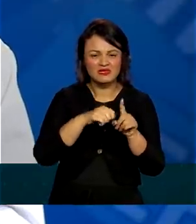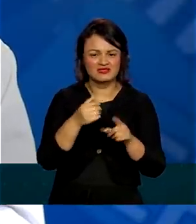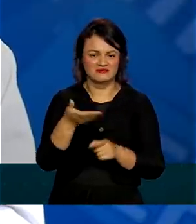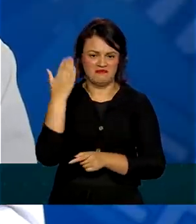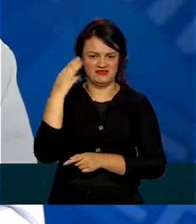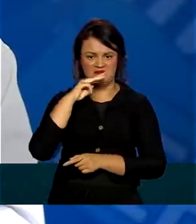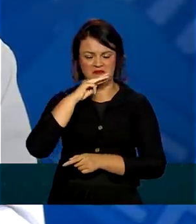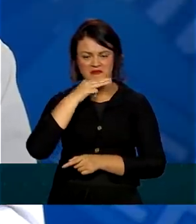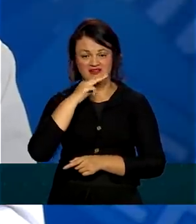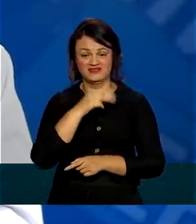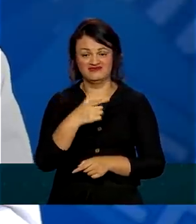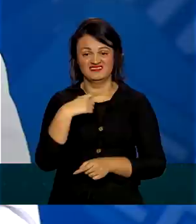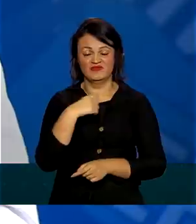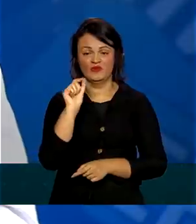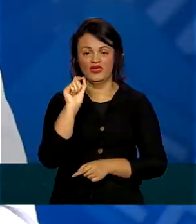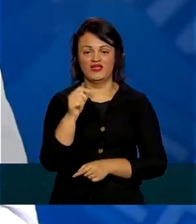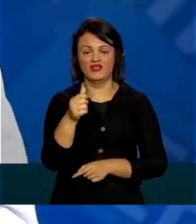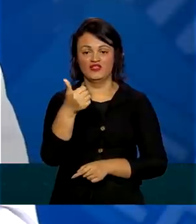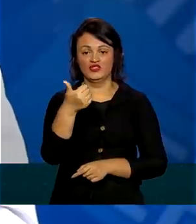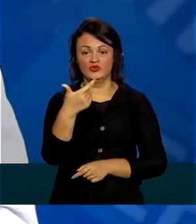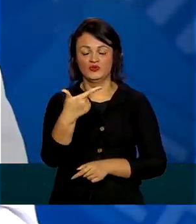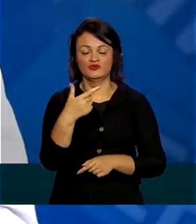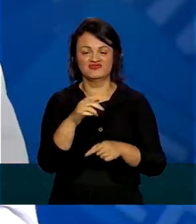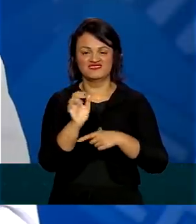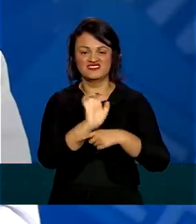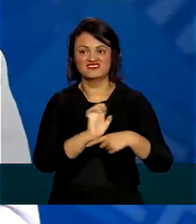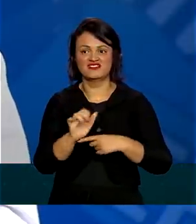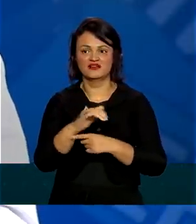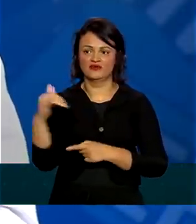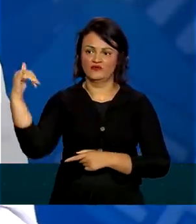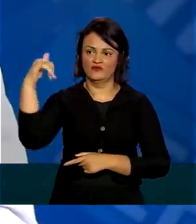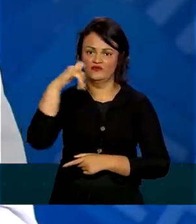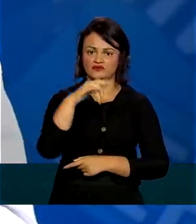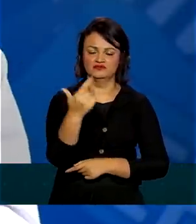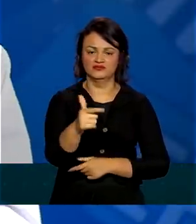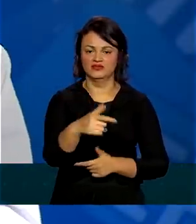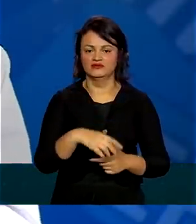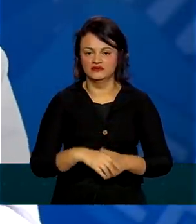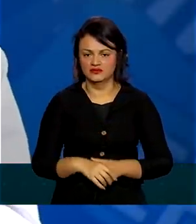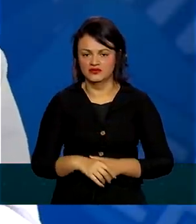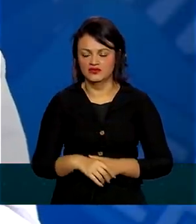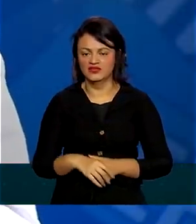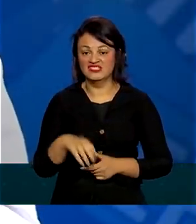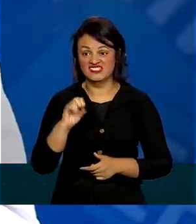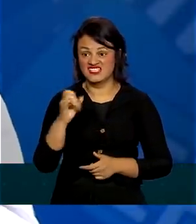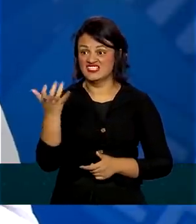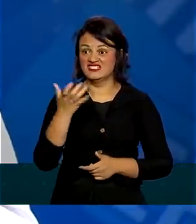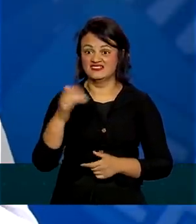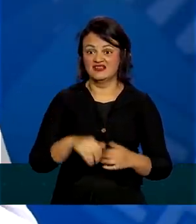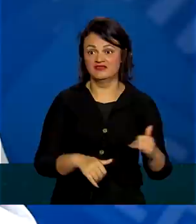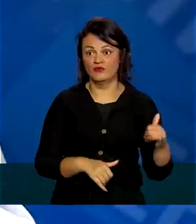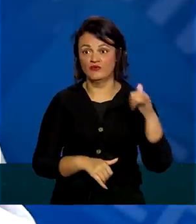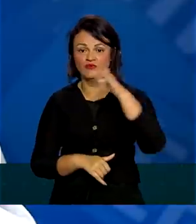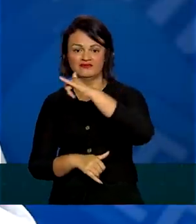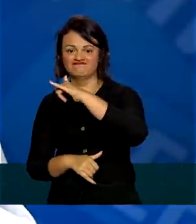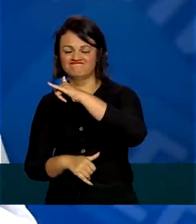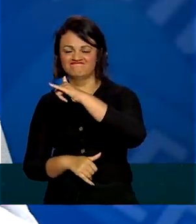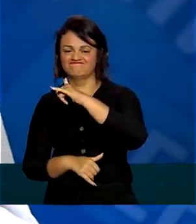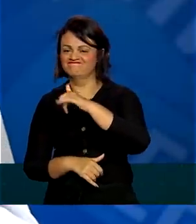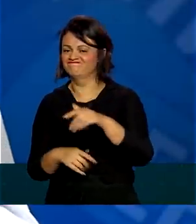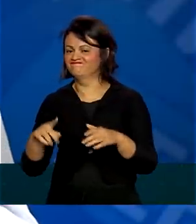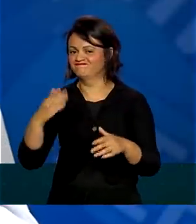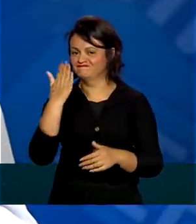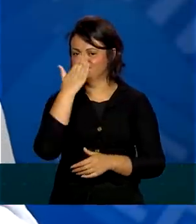12 estados sem voos dentro do país, mesmo que quiséssemos mandar, a última vez que